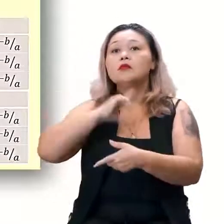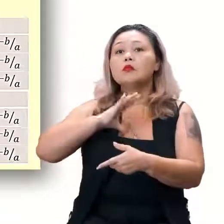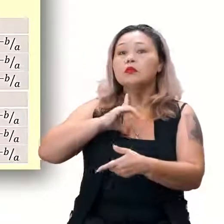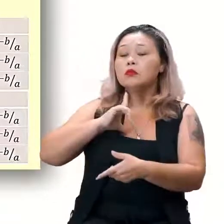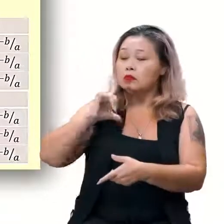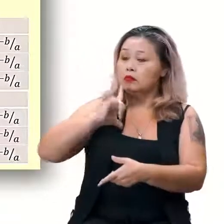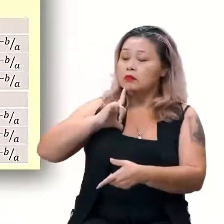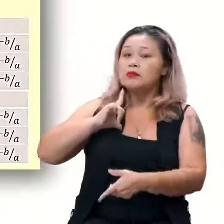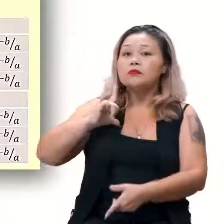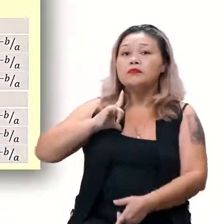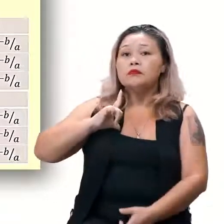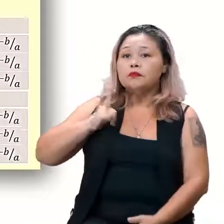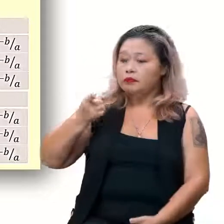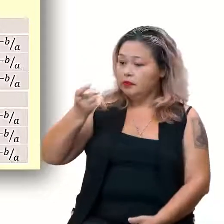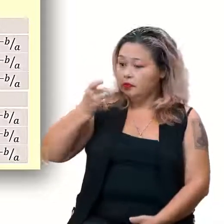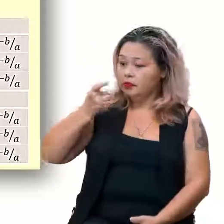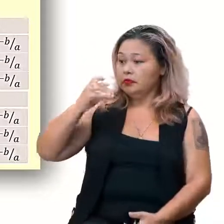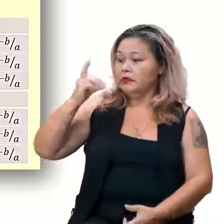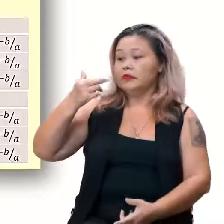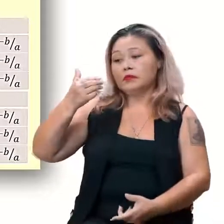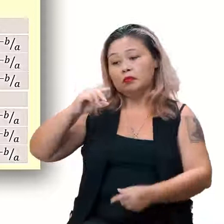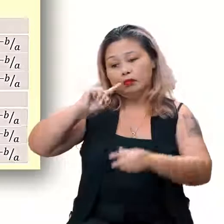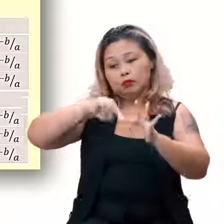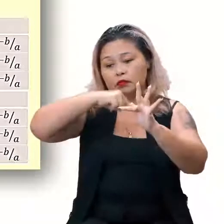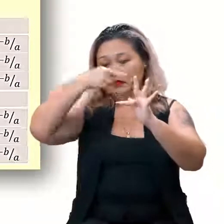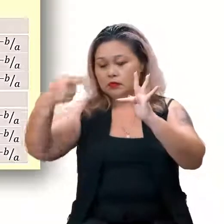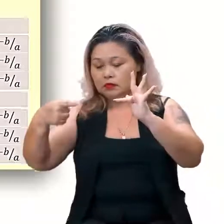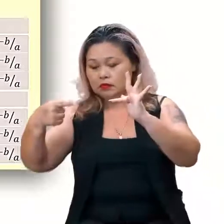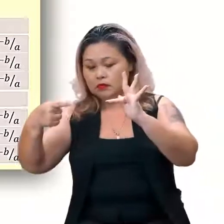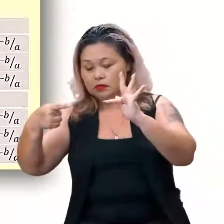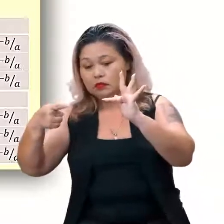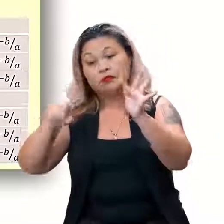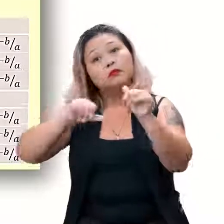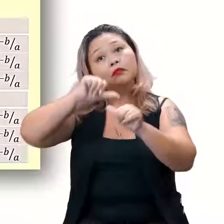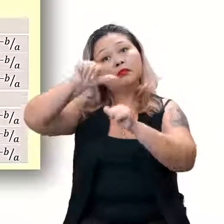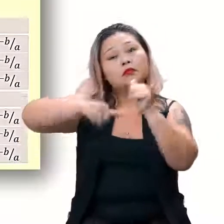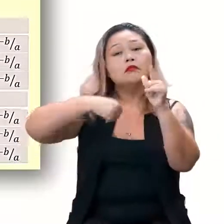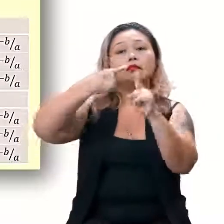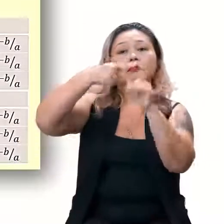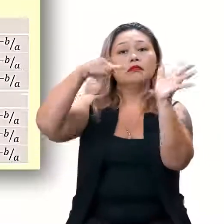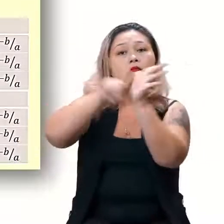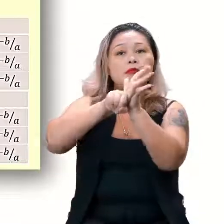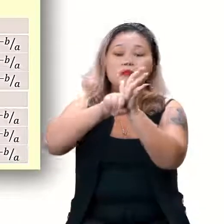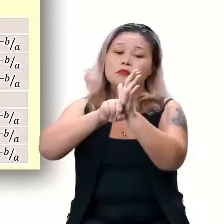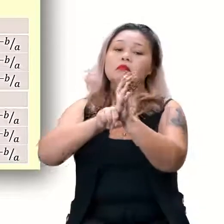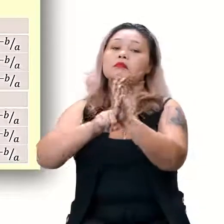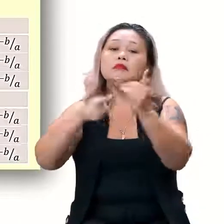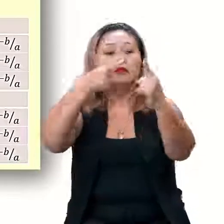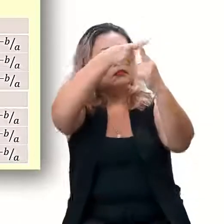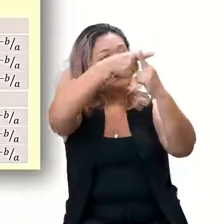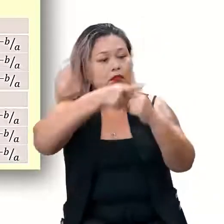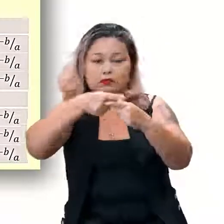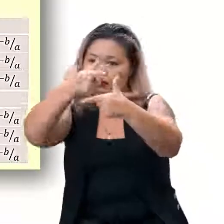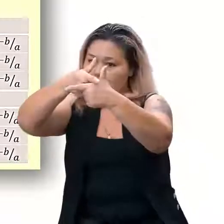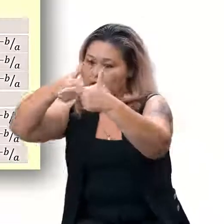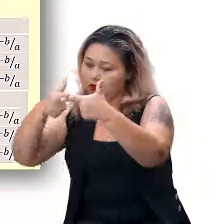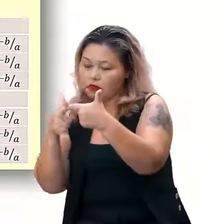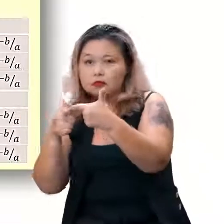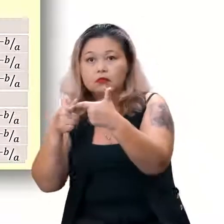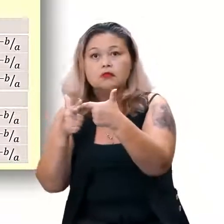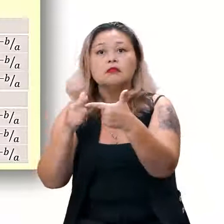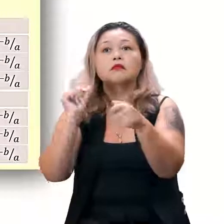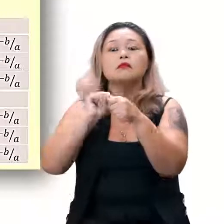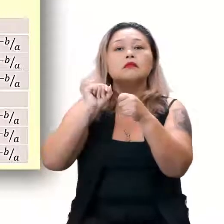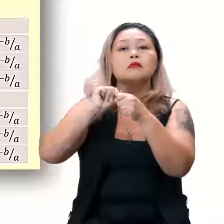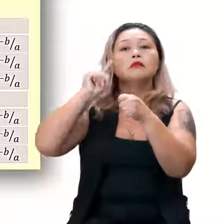ser sempre esse valor passado para o outro membro. Muda de sinal. de sinal e está multiplicando, vai passar dividindo. Outra coisa legal